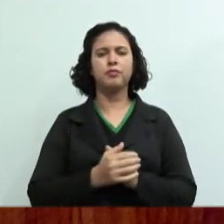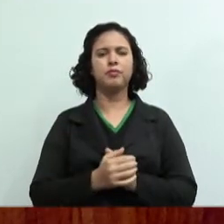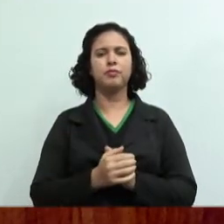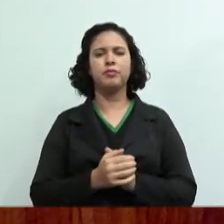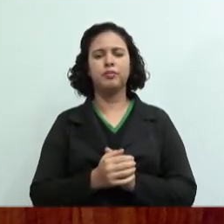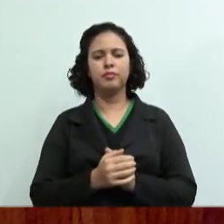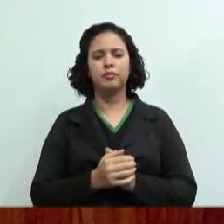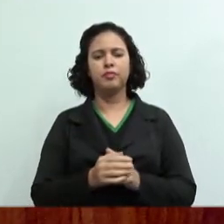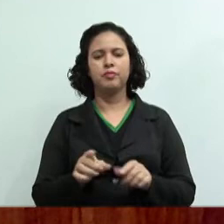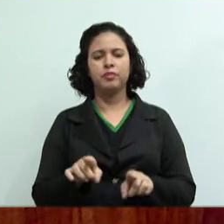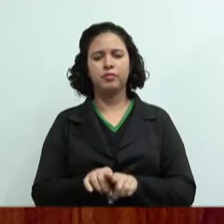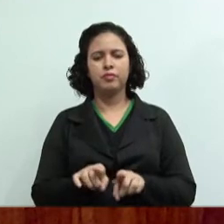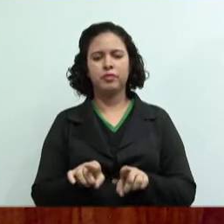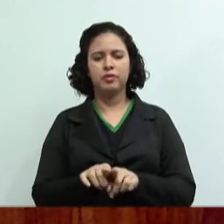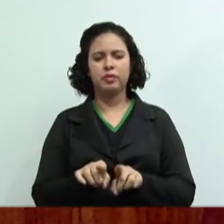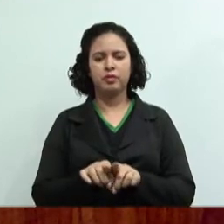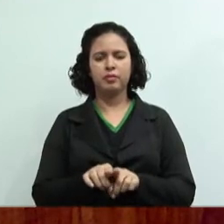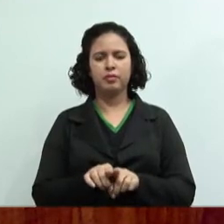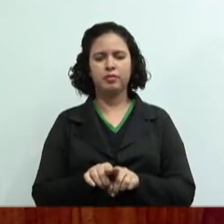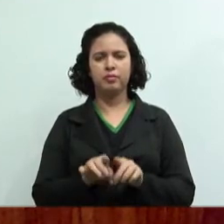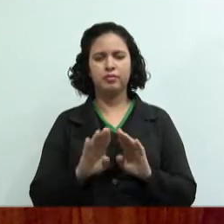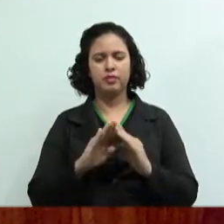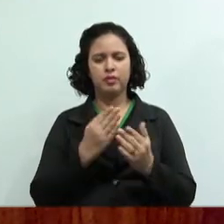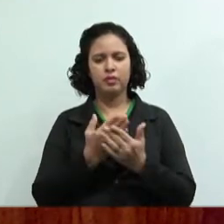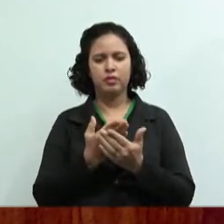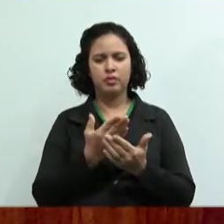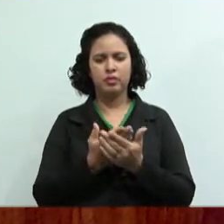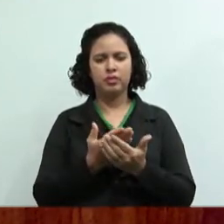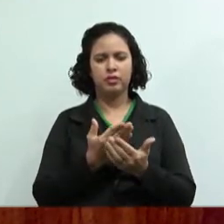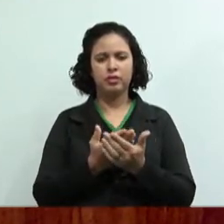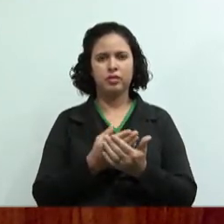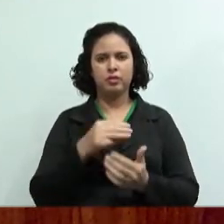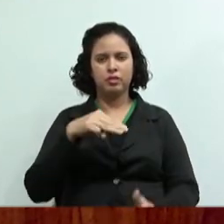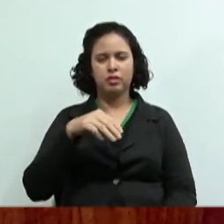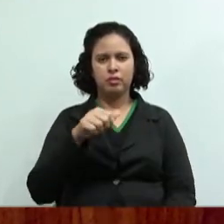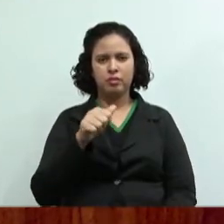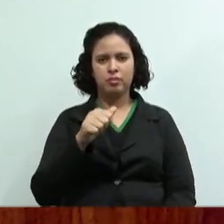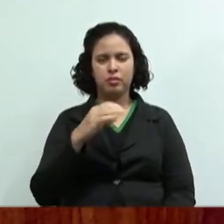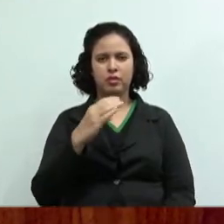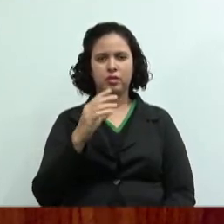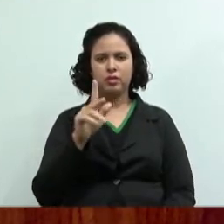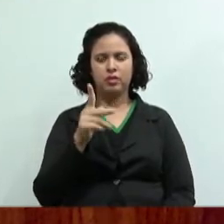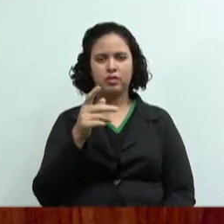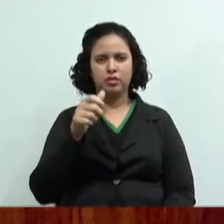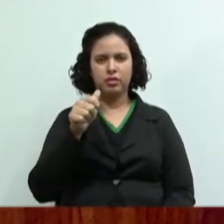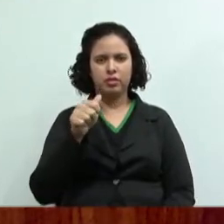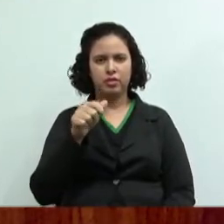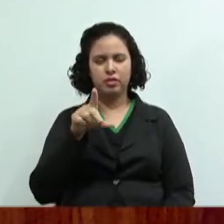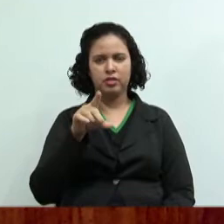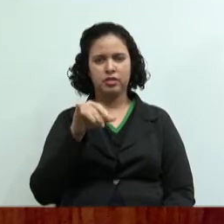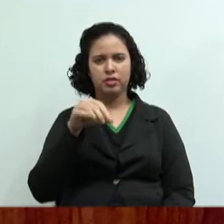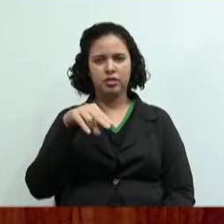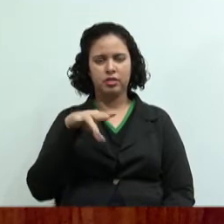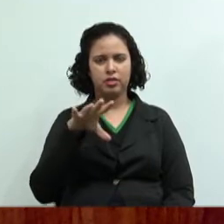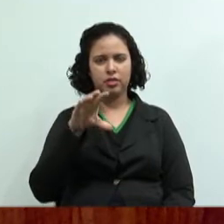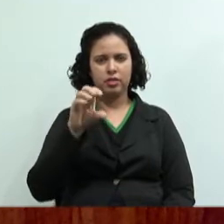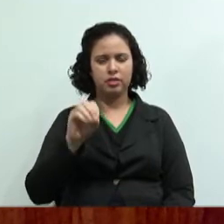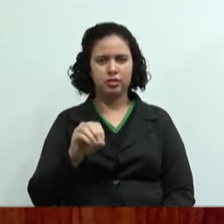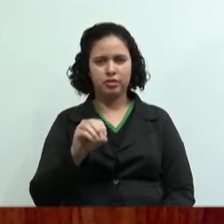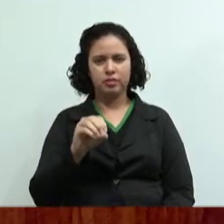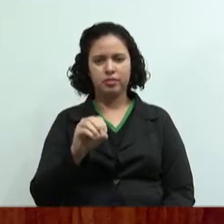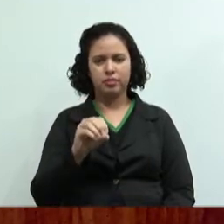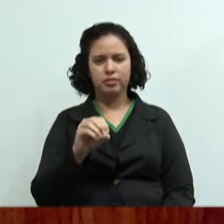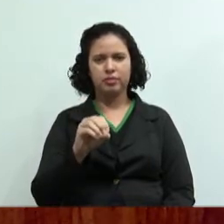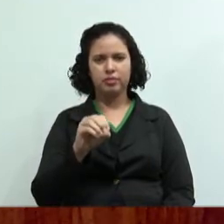É Machadinho? Ah, é Machadinho, porque escreveu aqui. Desculpa. É Machadinho, porque como é tantos municípios que tem aqui, se eu ler